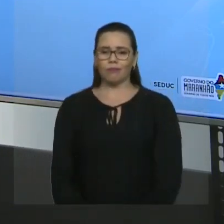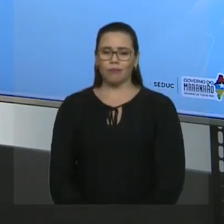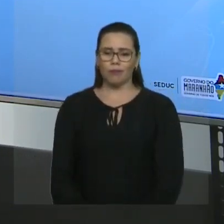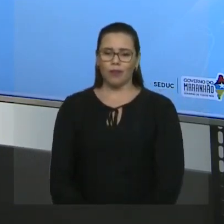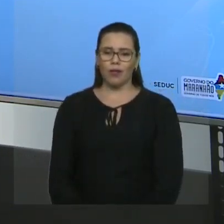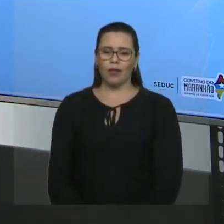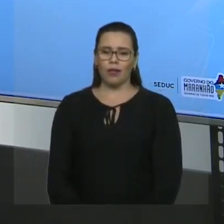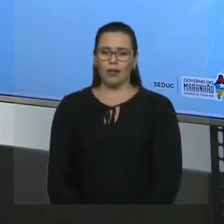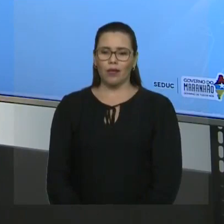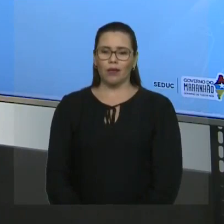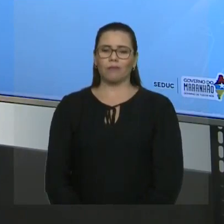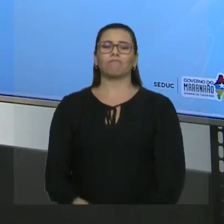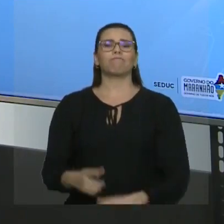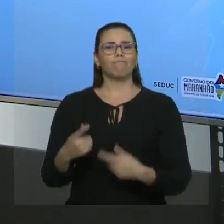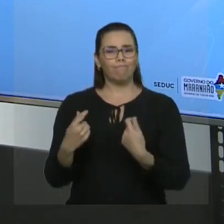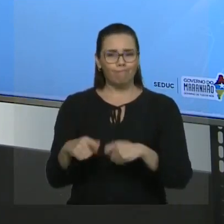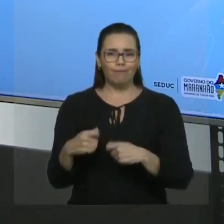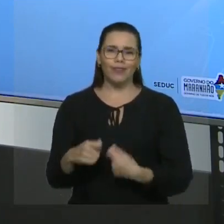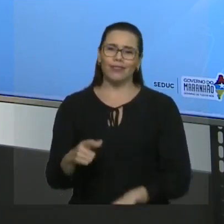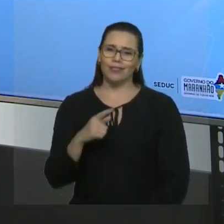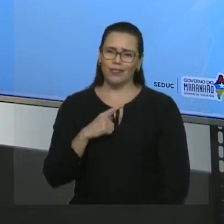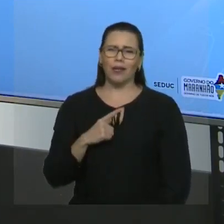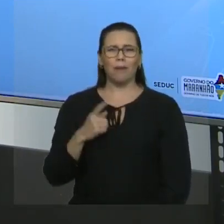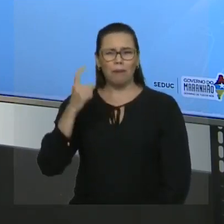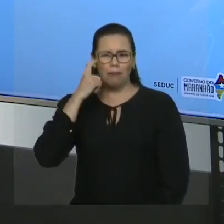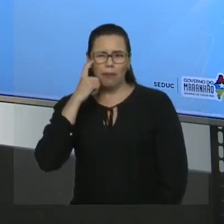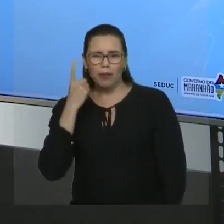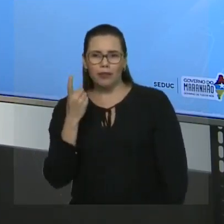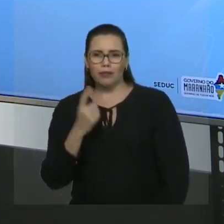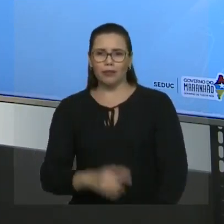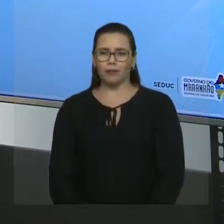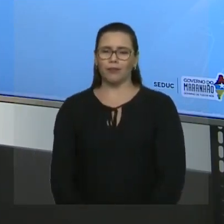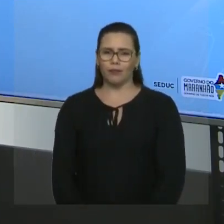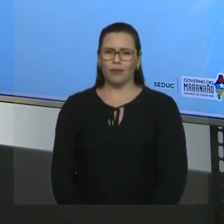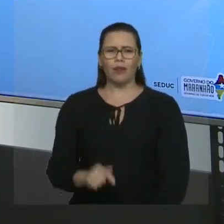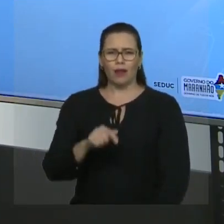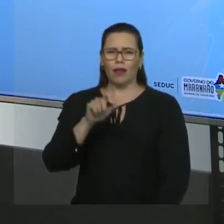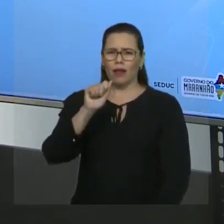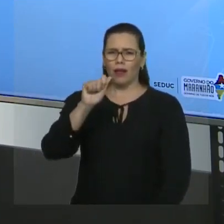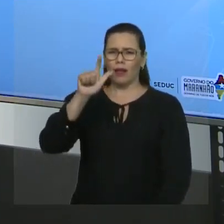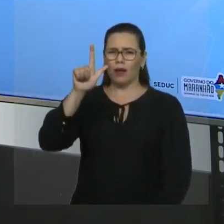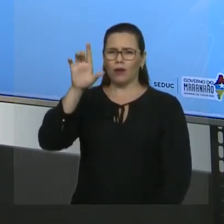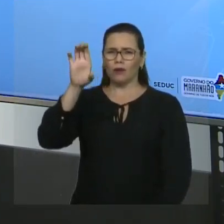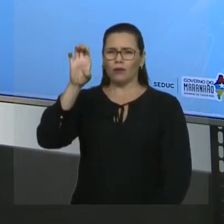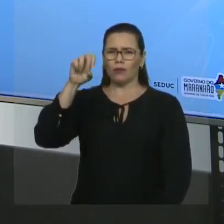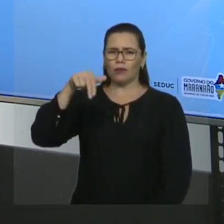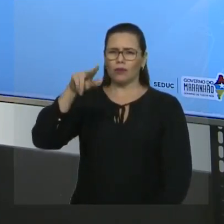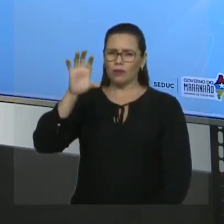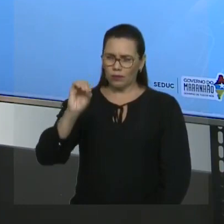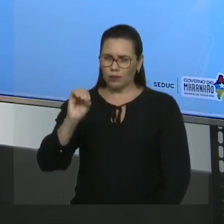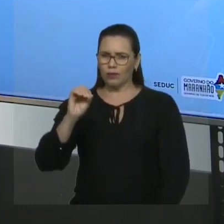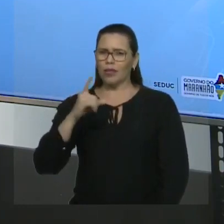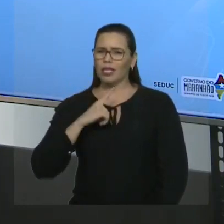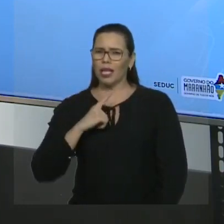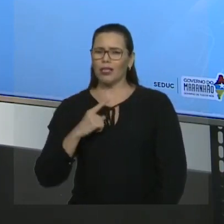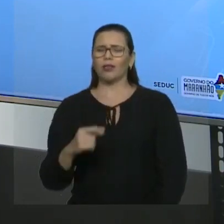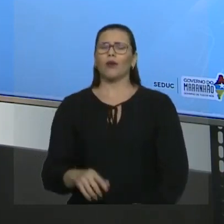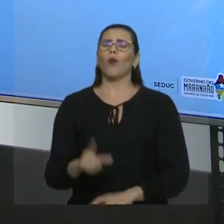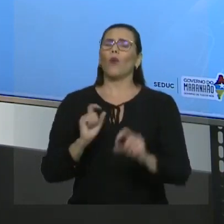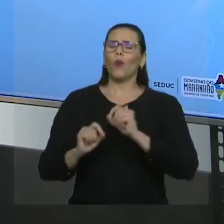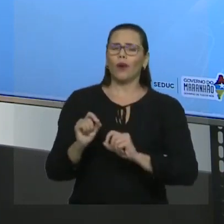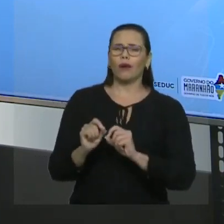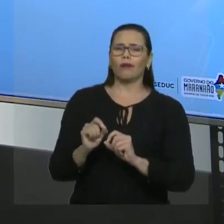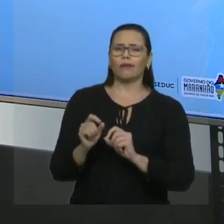apresentar a insaturação. Porque, pensa comigo, isto aqui não é um alceno? Um hidrocarboneto de cadeia aberta que tem uma dupla? A